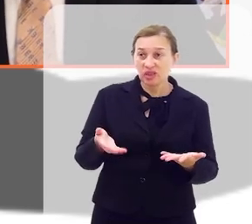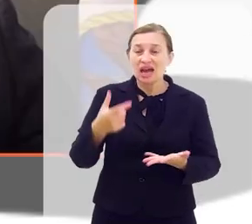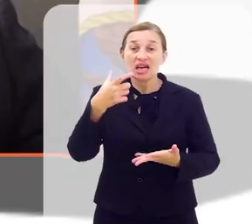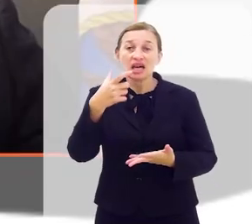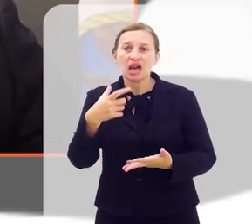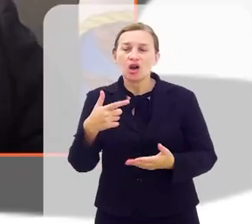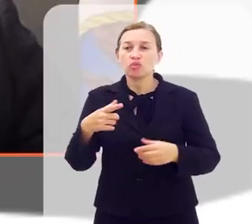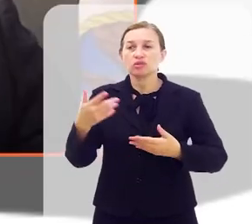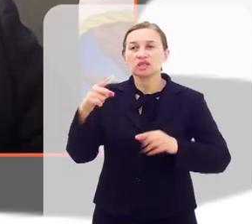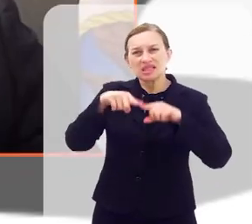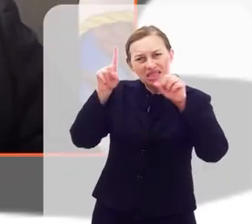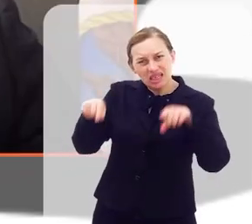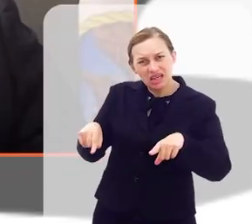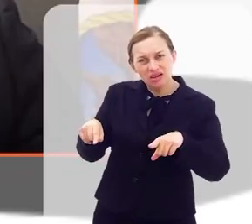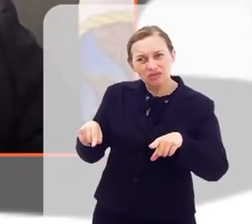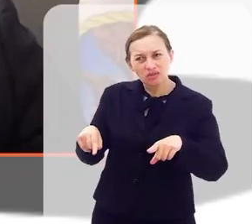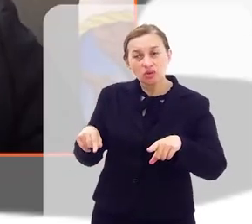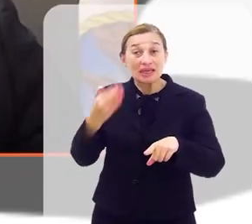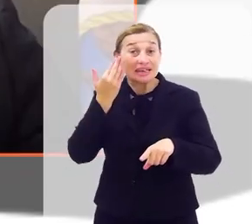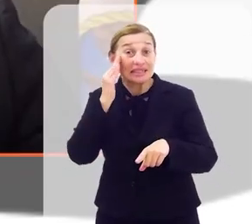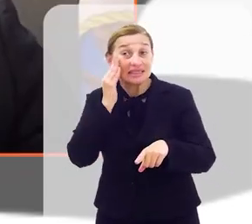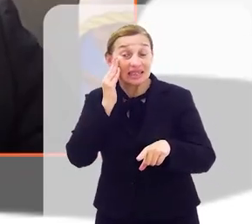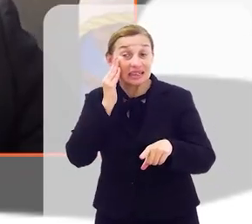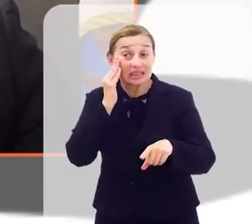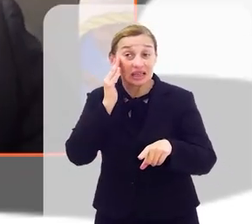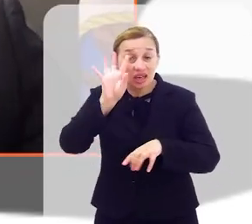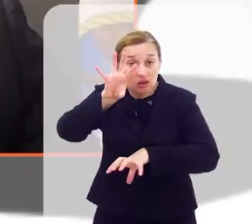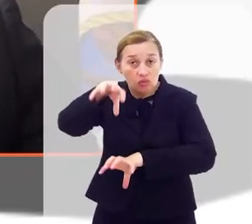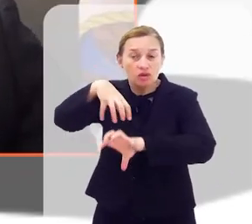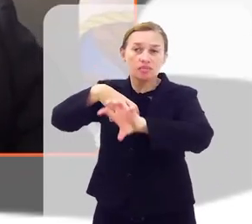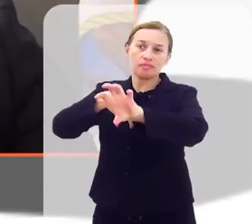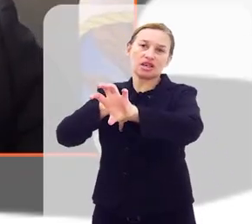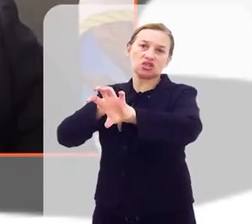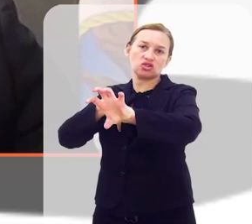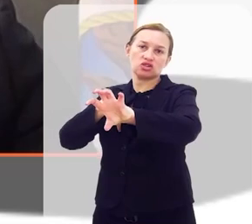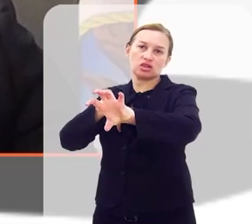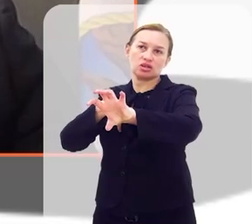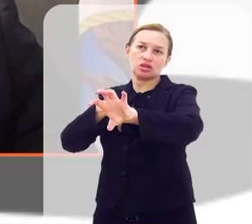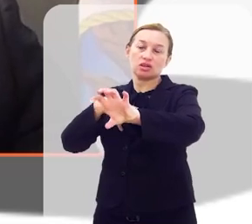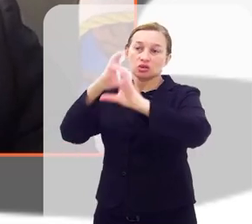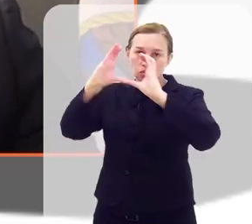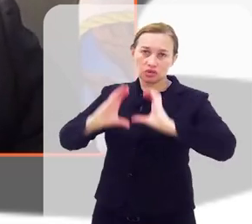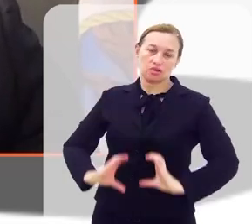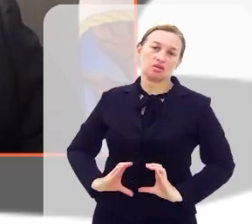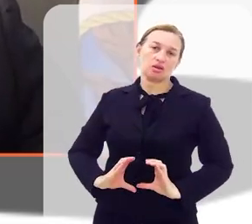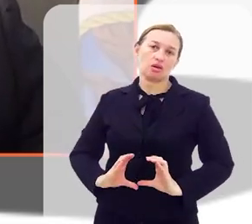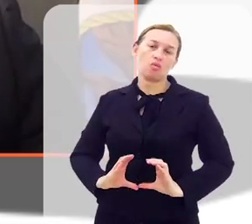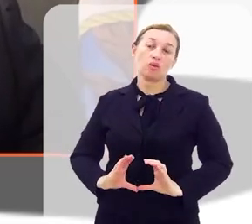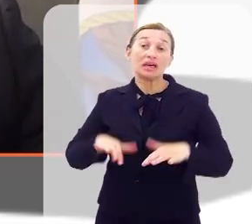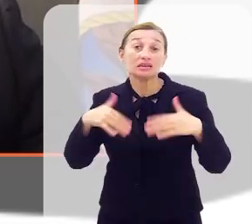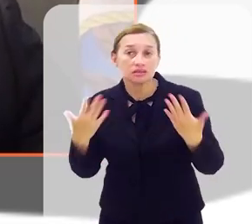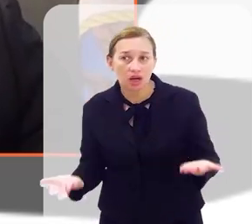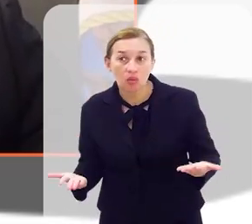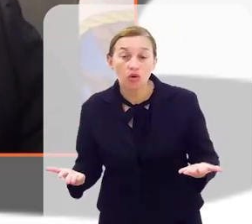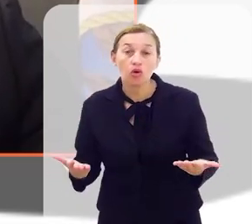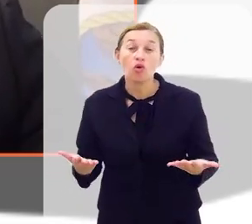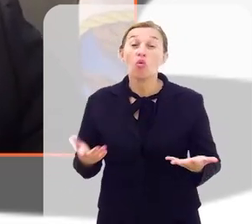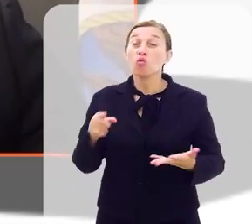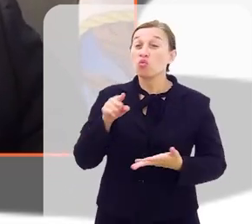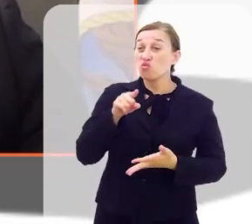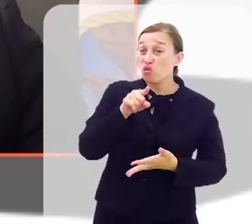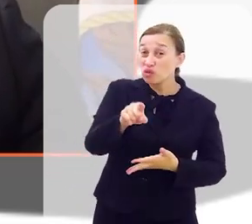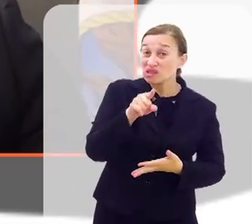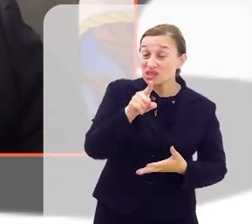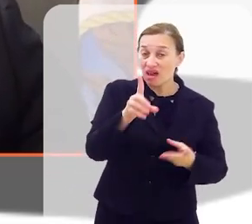É o servidor, ele entender a dor do cidadão. Porque servidor é isso, é servir a dor. Então, quando